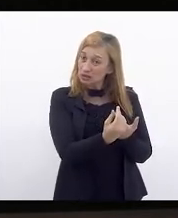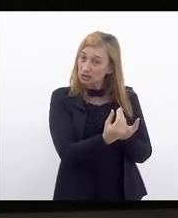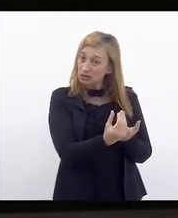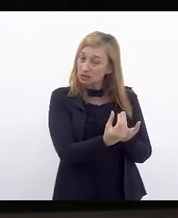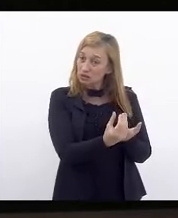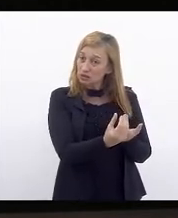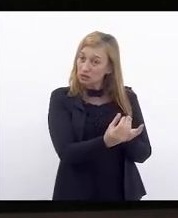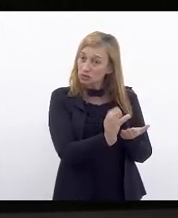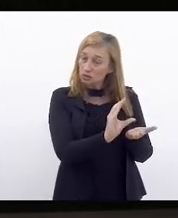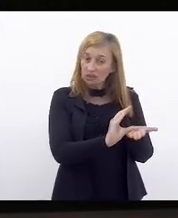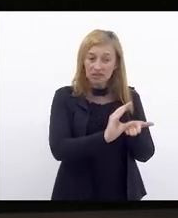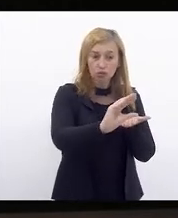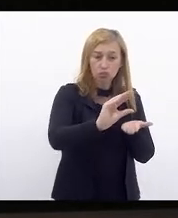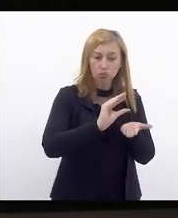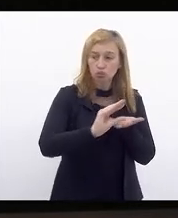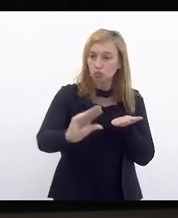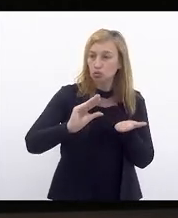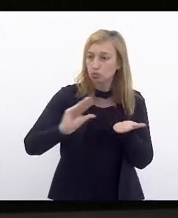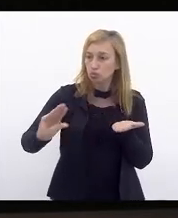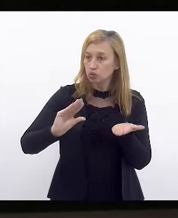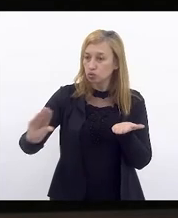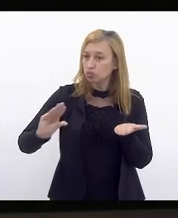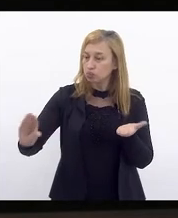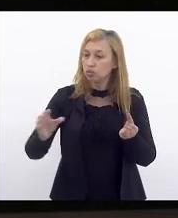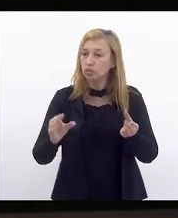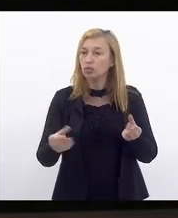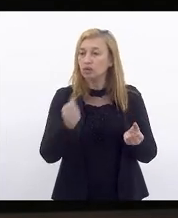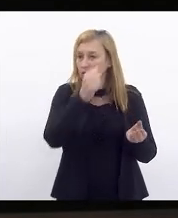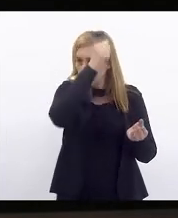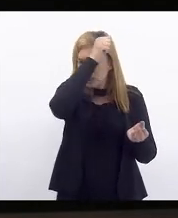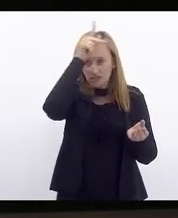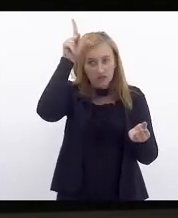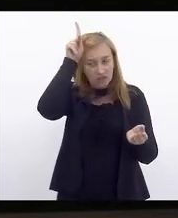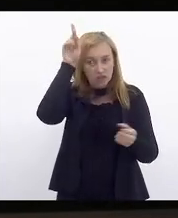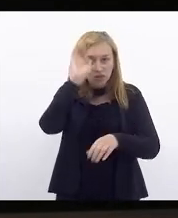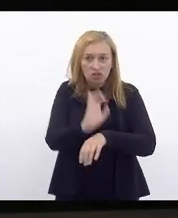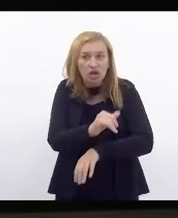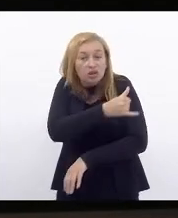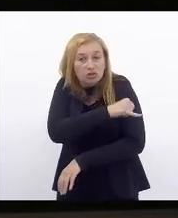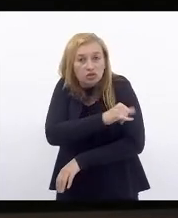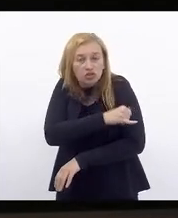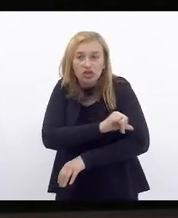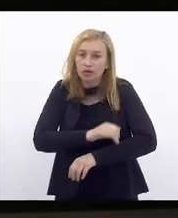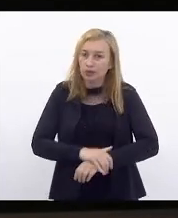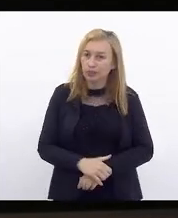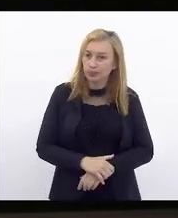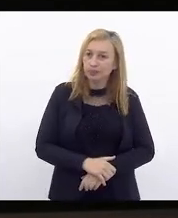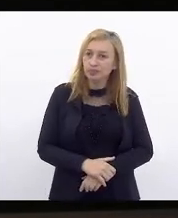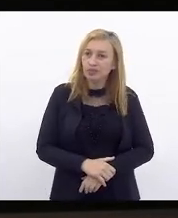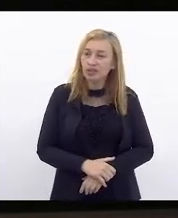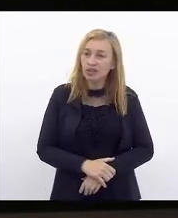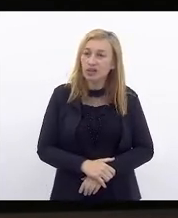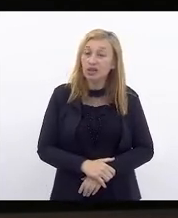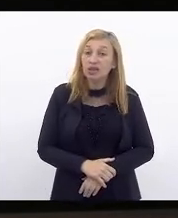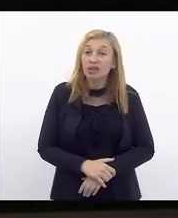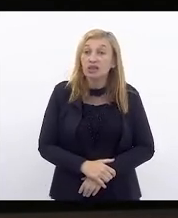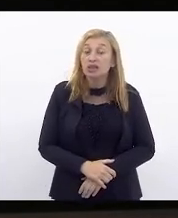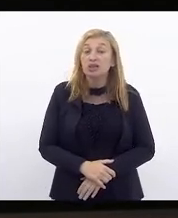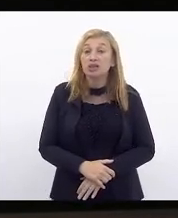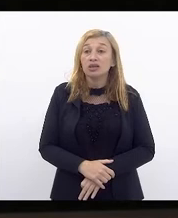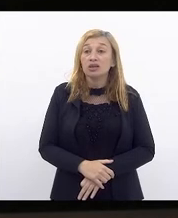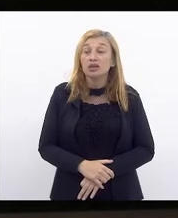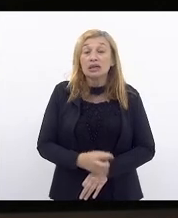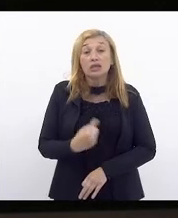distribuindo as prefeituras do Estado do Rio de Janeiro e a gente está